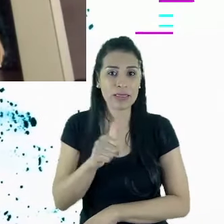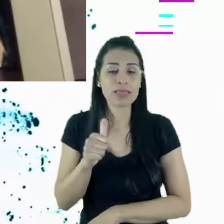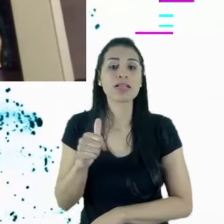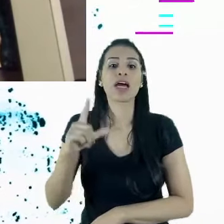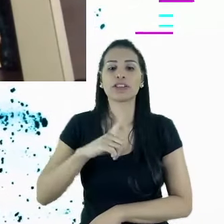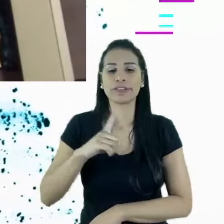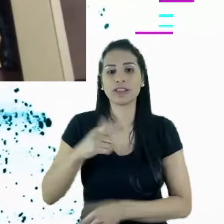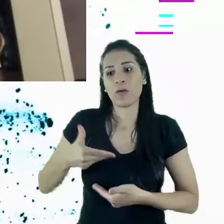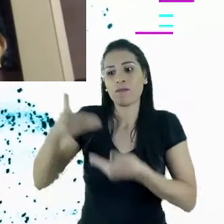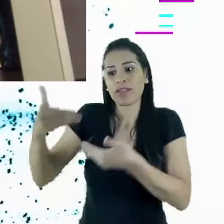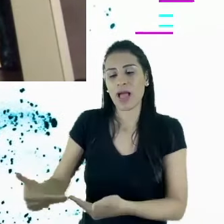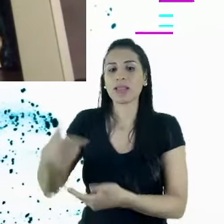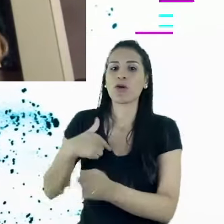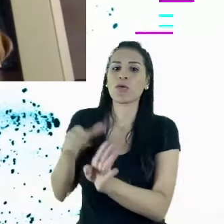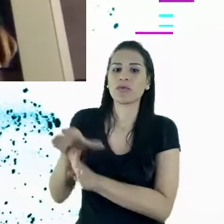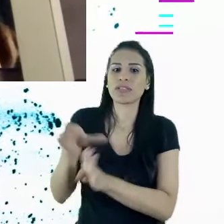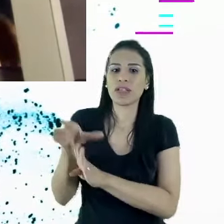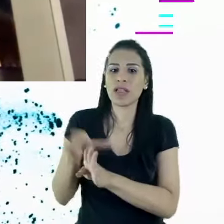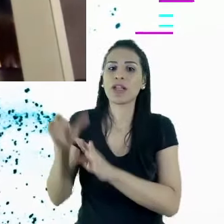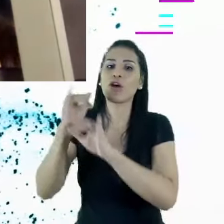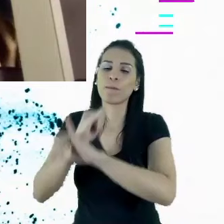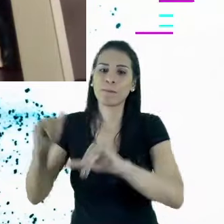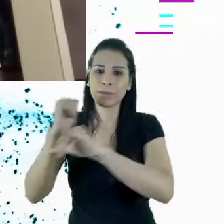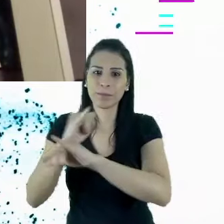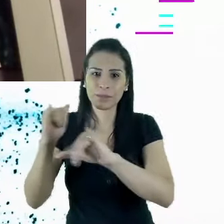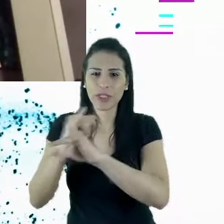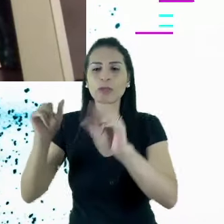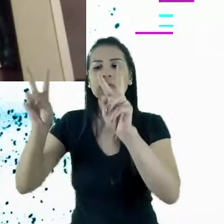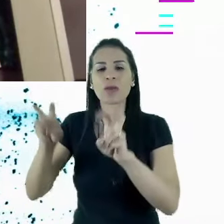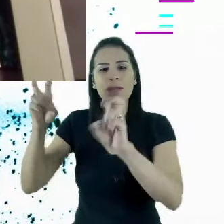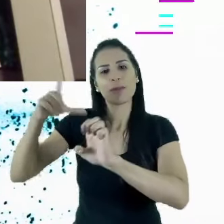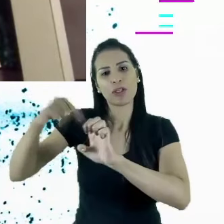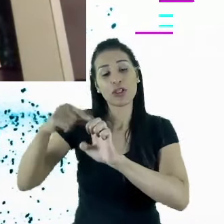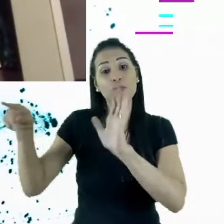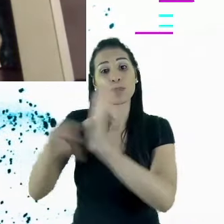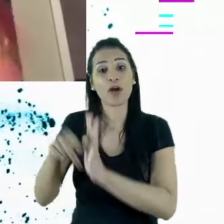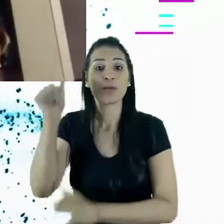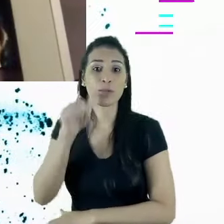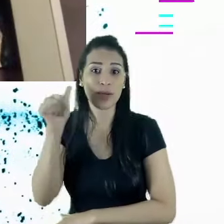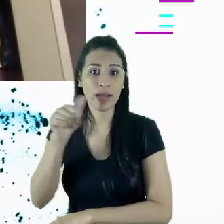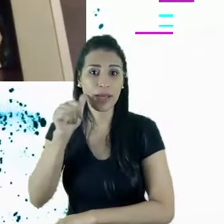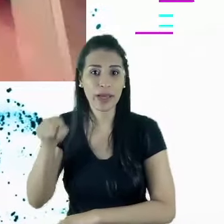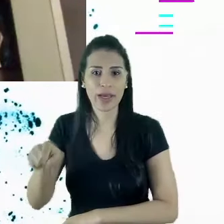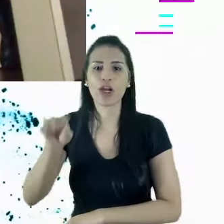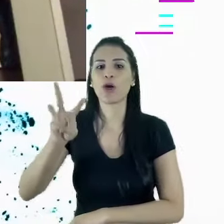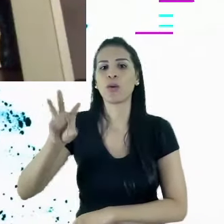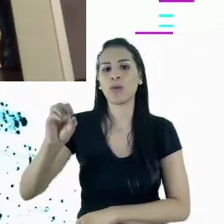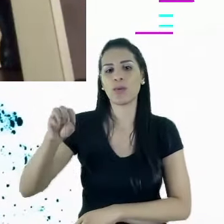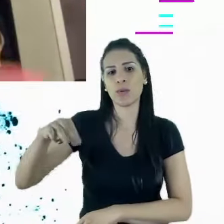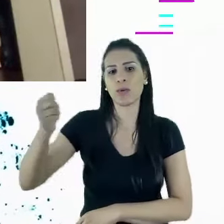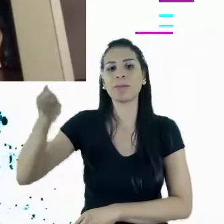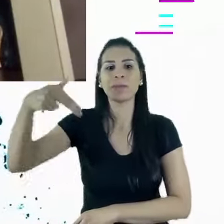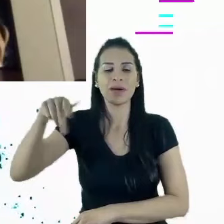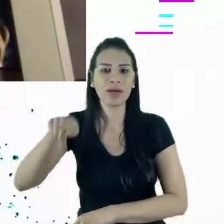conselheira no programa da UI, antiga Ernest Young, de empreendedorismo feminino, o Inu Iman, mentora da Endeavor, elas em tech,